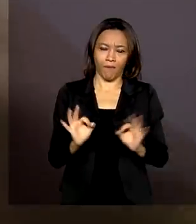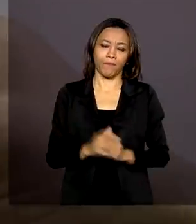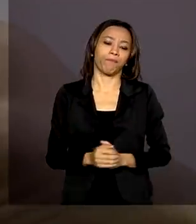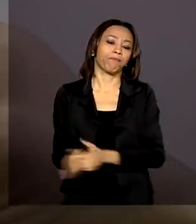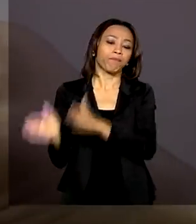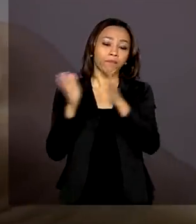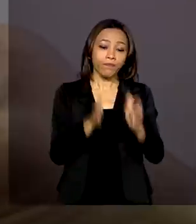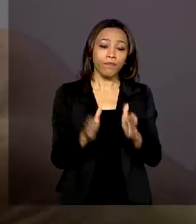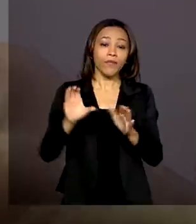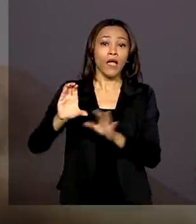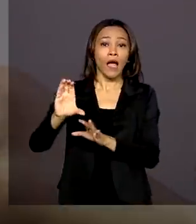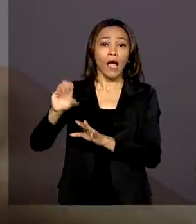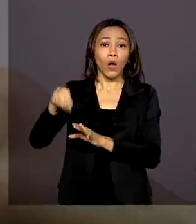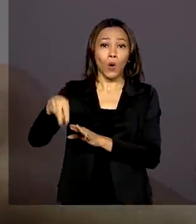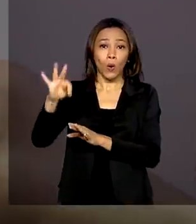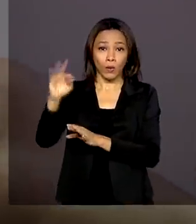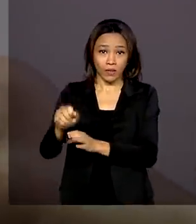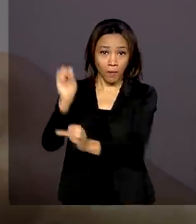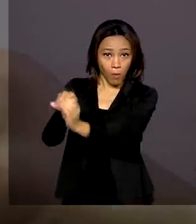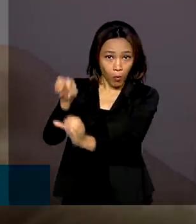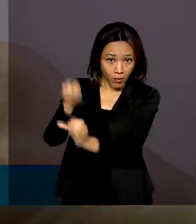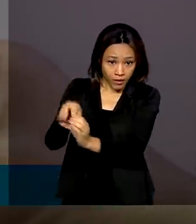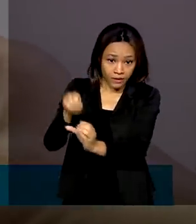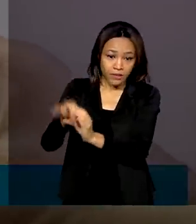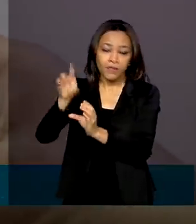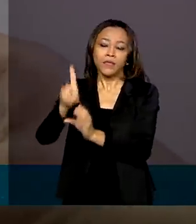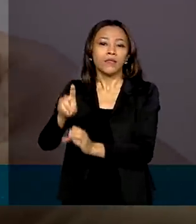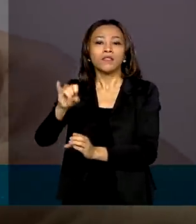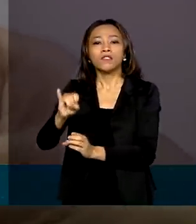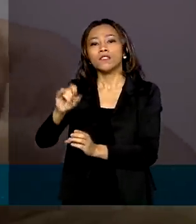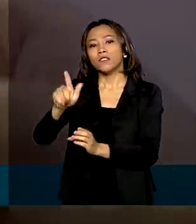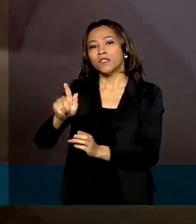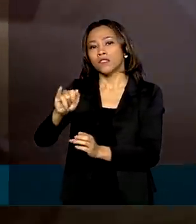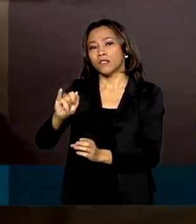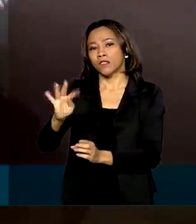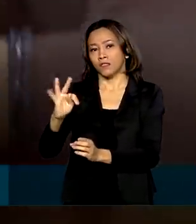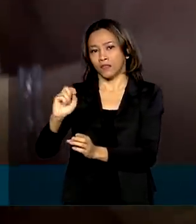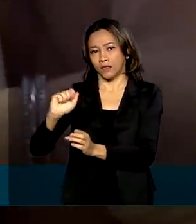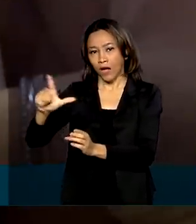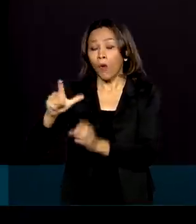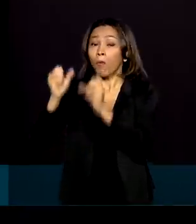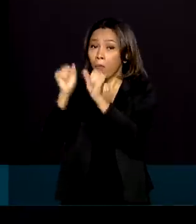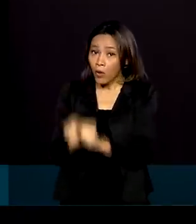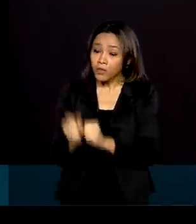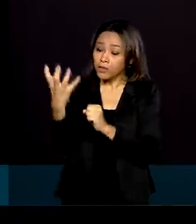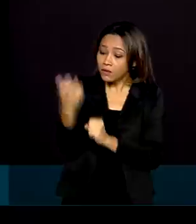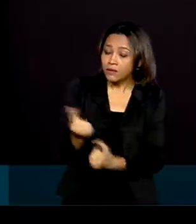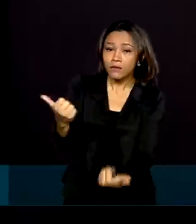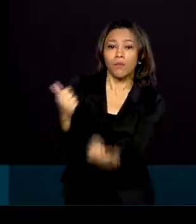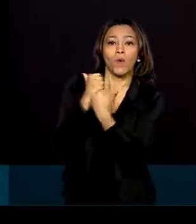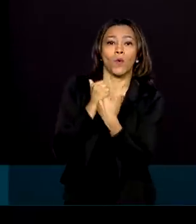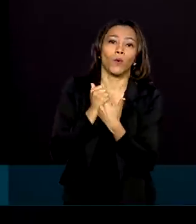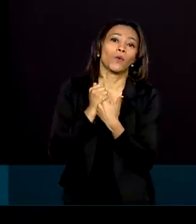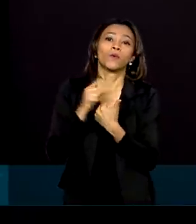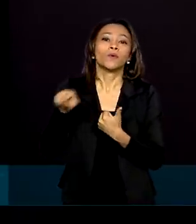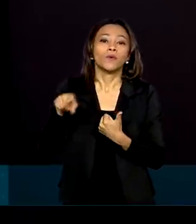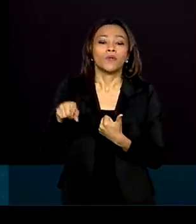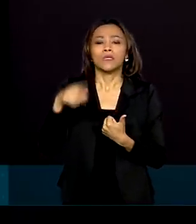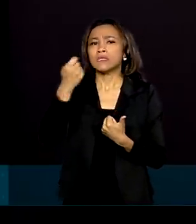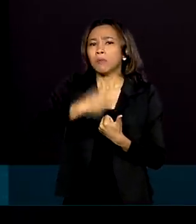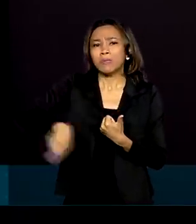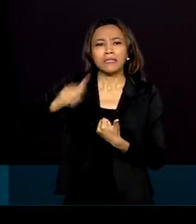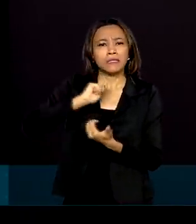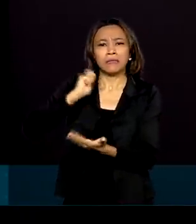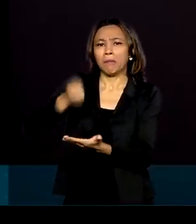conta de poupança social digital permite que as pessoas possam receber benefícios sociais e previdenciários sem pagar